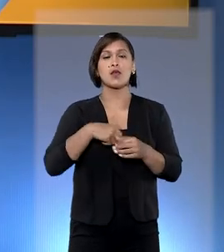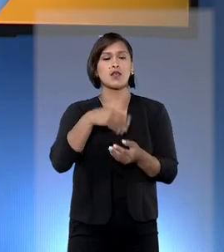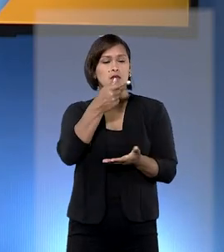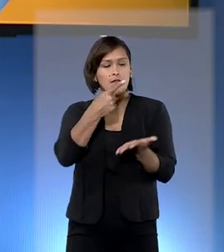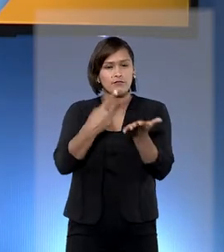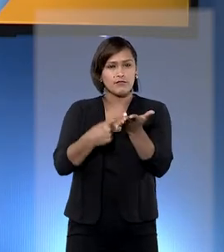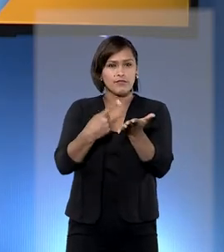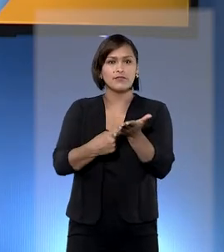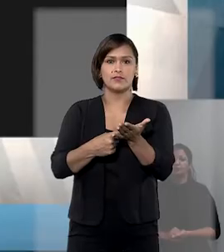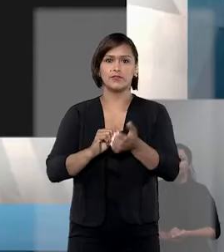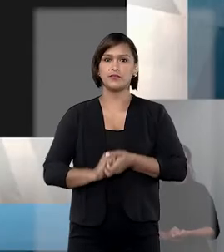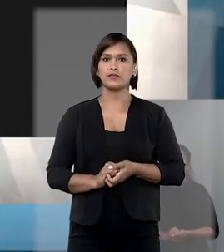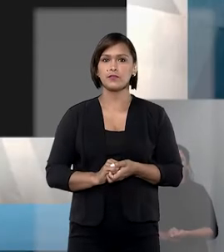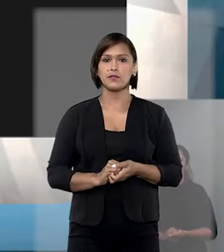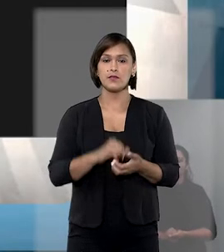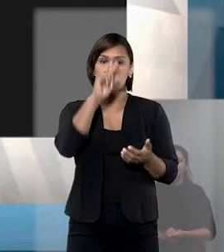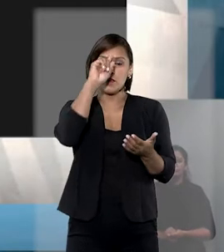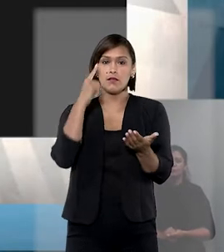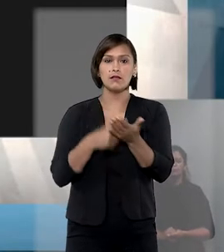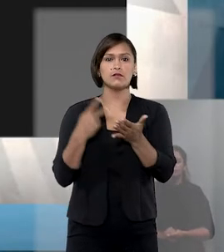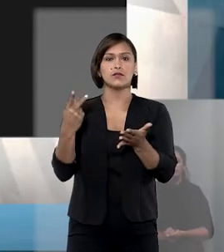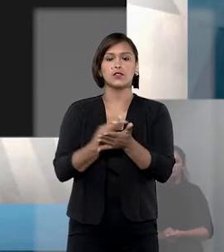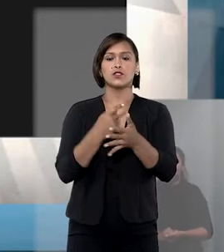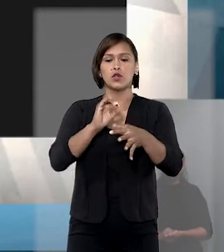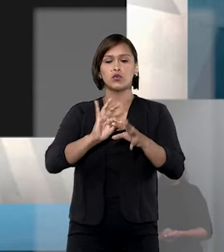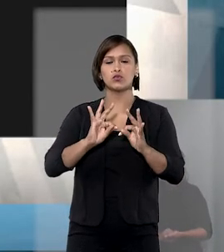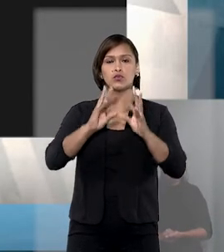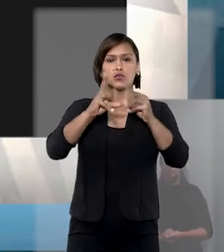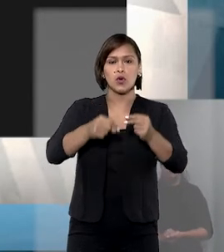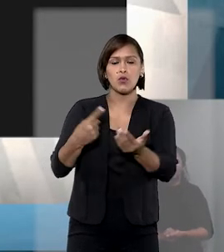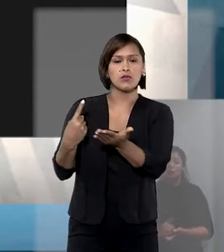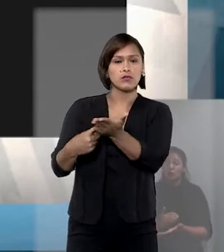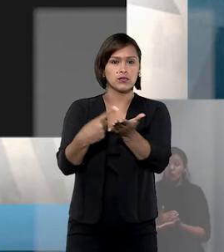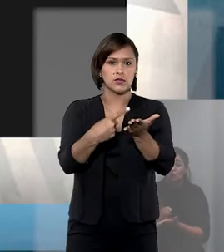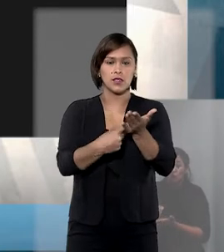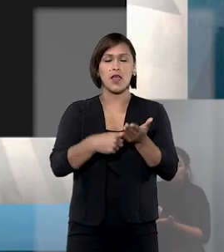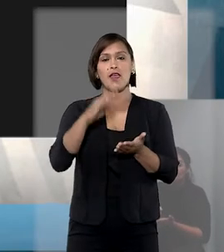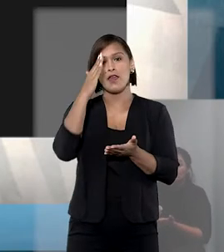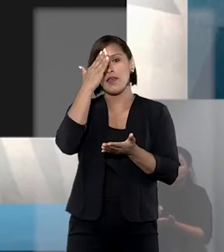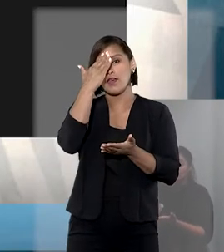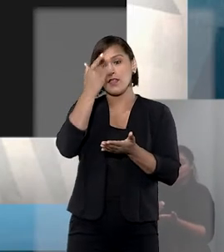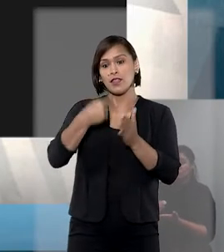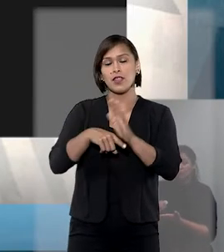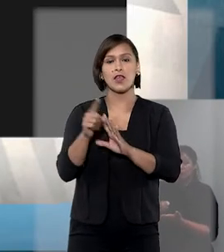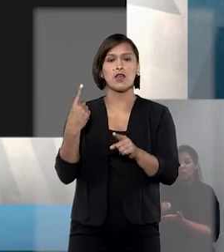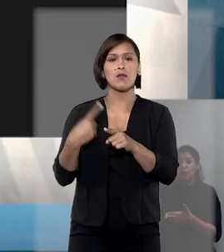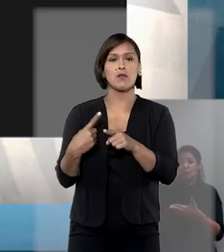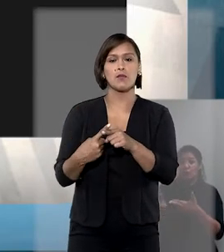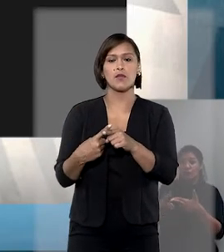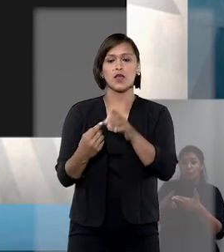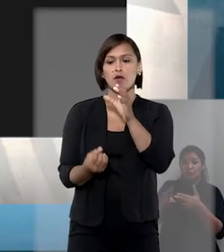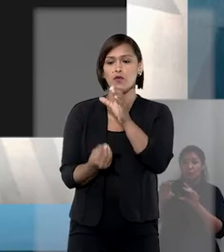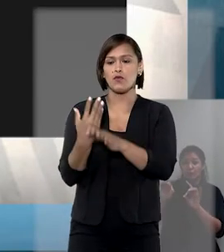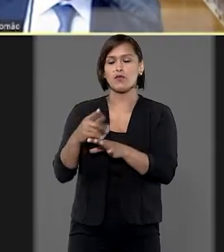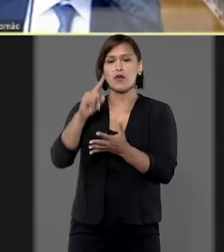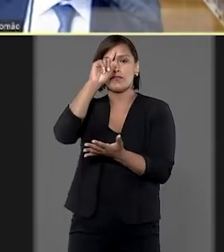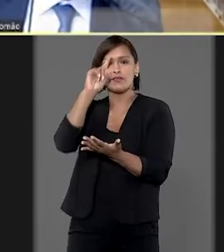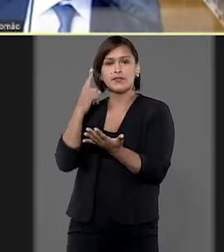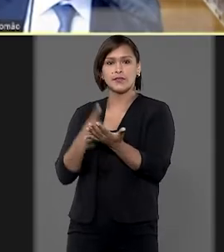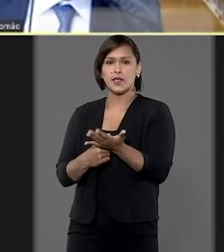compromisso arbitral. A decisão ocorreu por unanimidade e os ministros entenderam que em razão da natureza executória